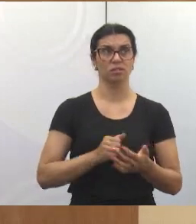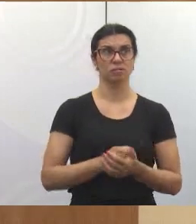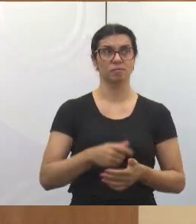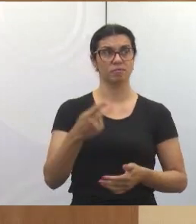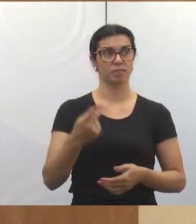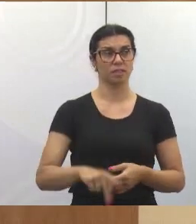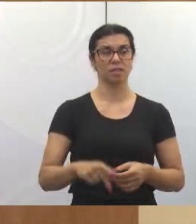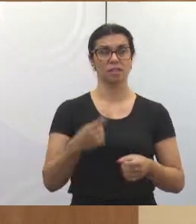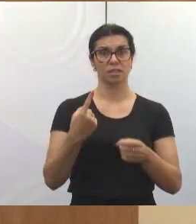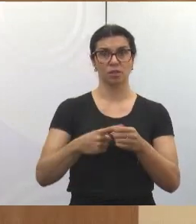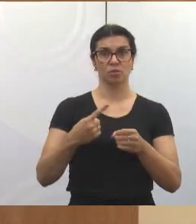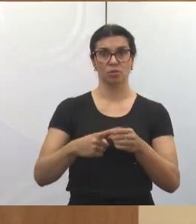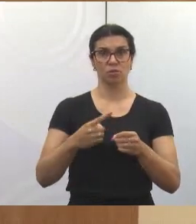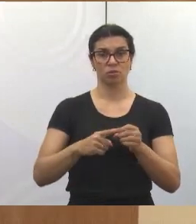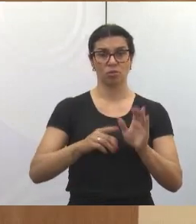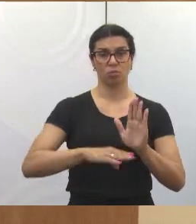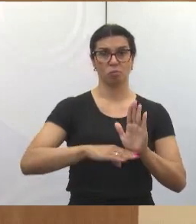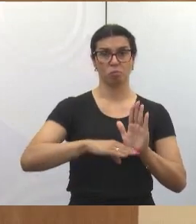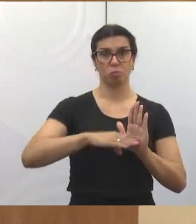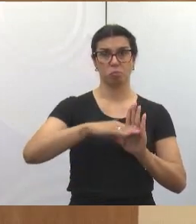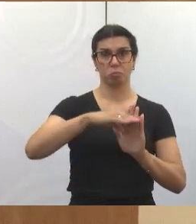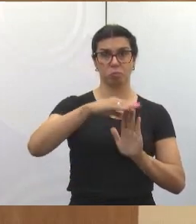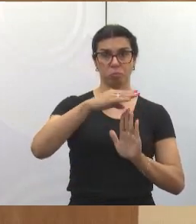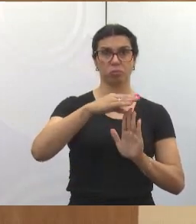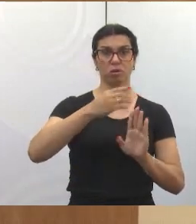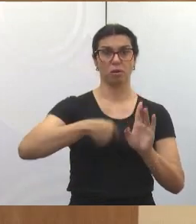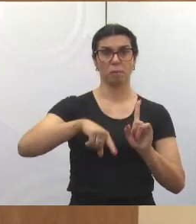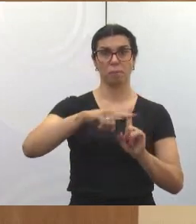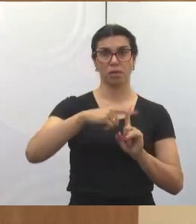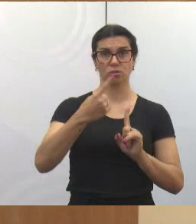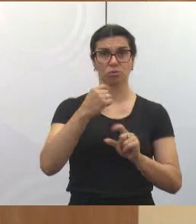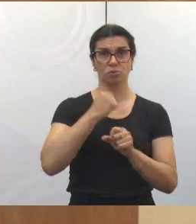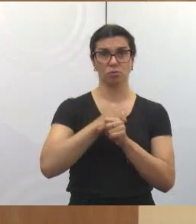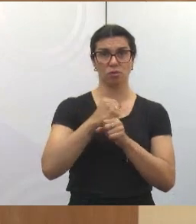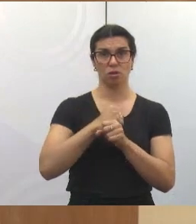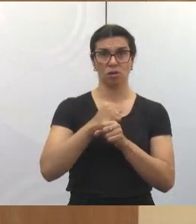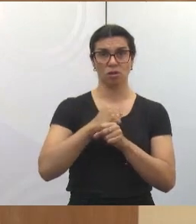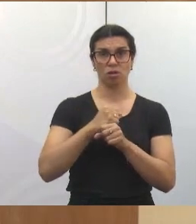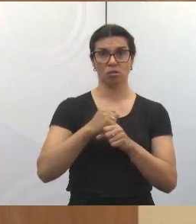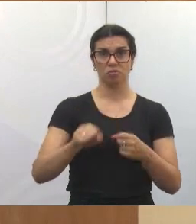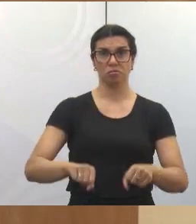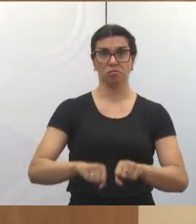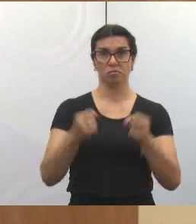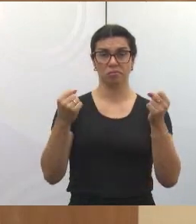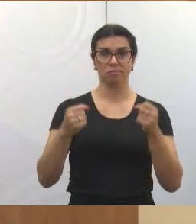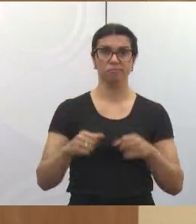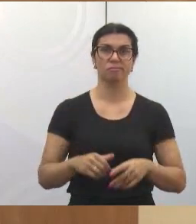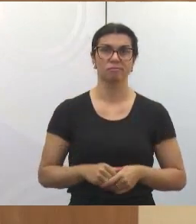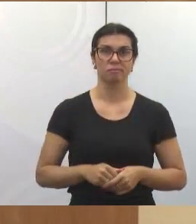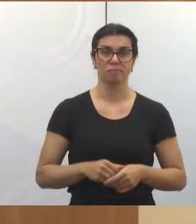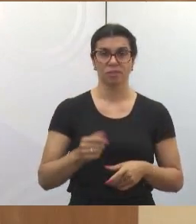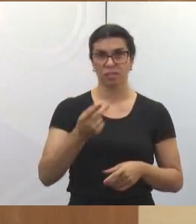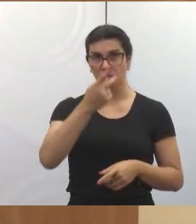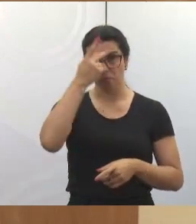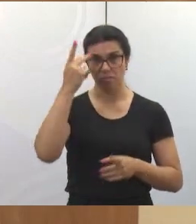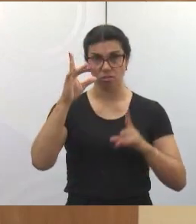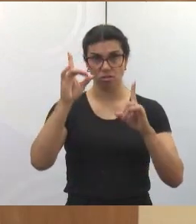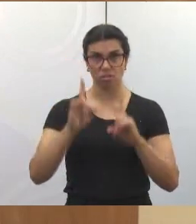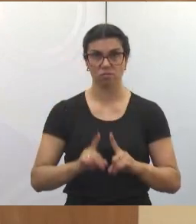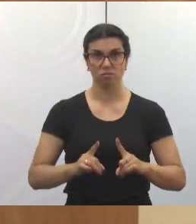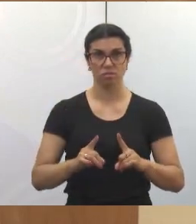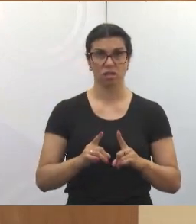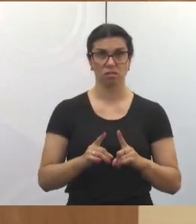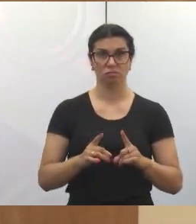o elevador está parado há mais de ano. Então as pessoas que têm alguma deficiência, não podem